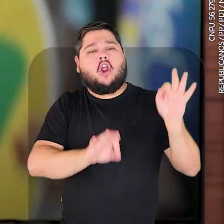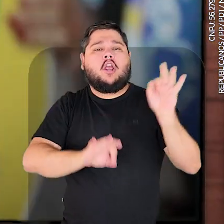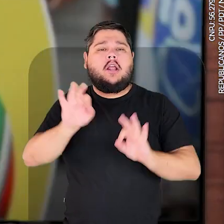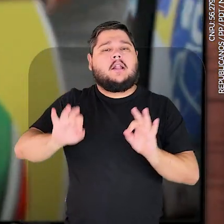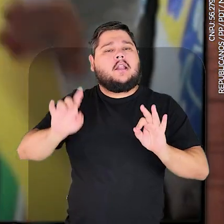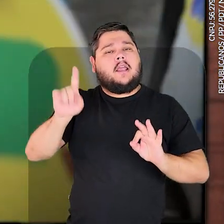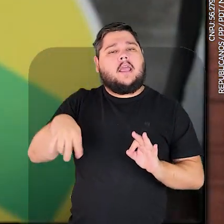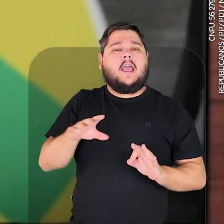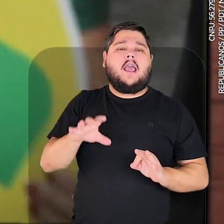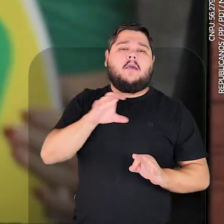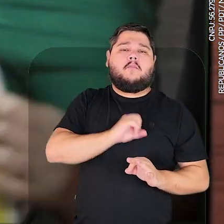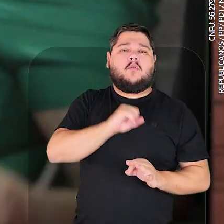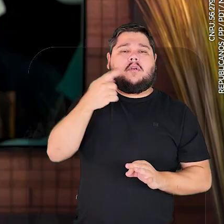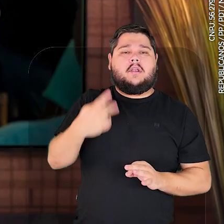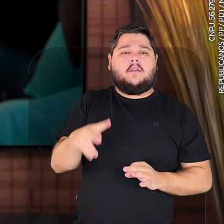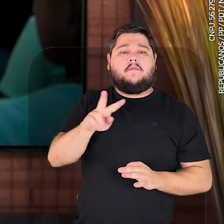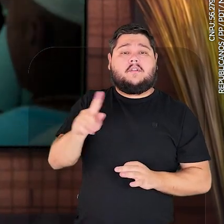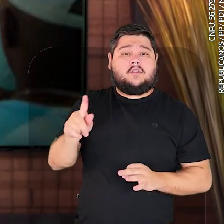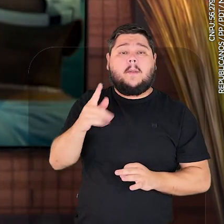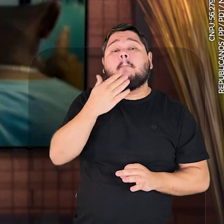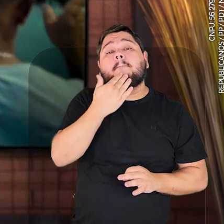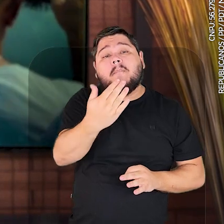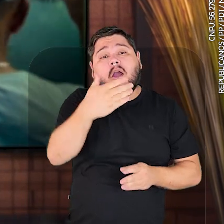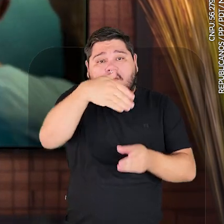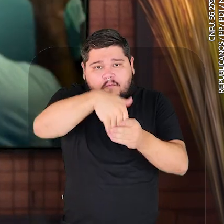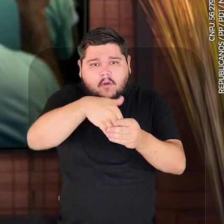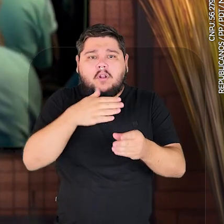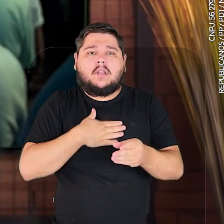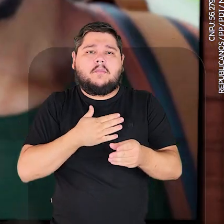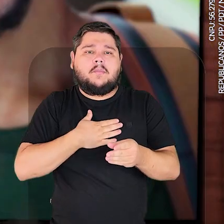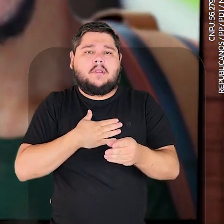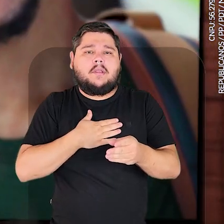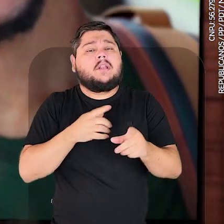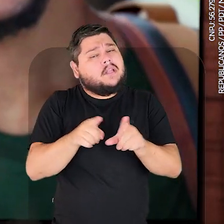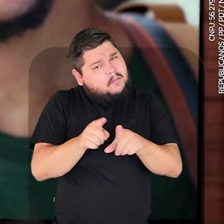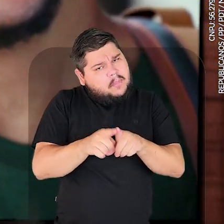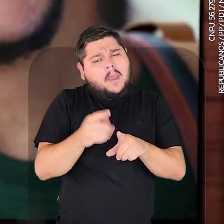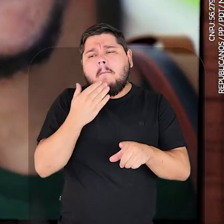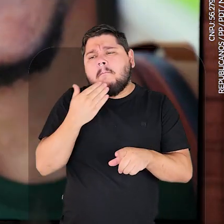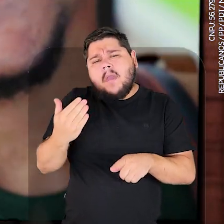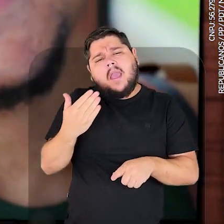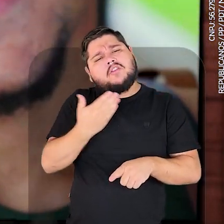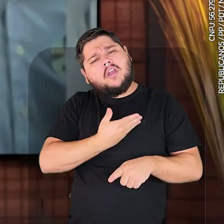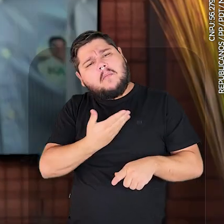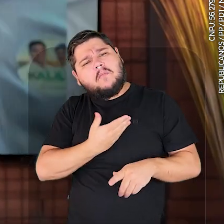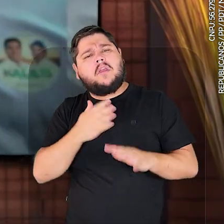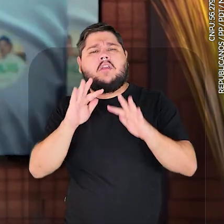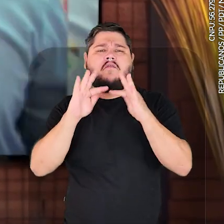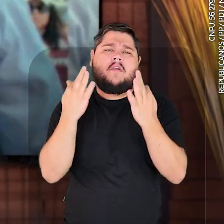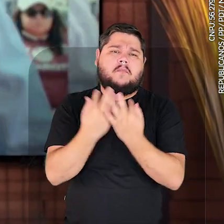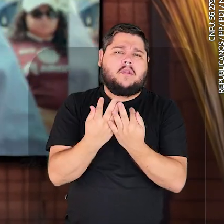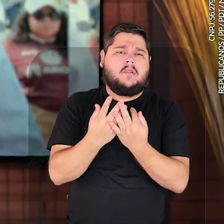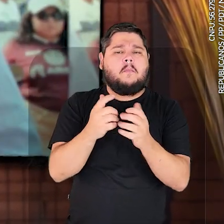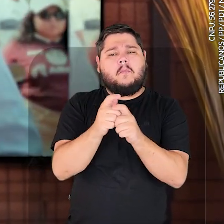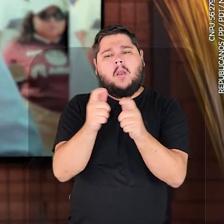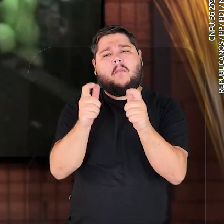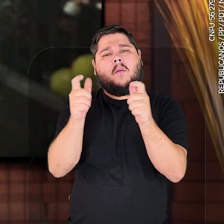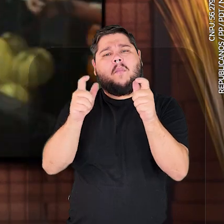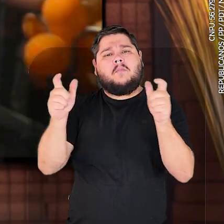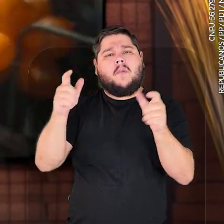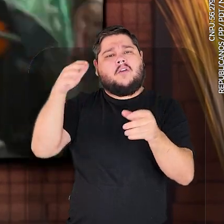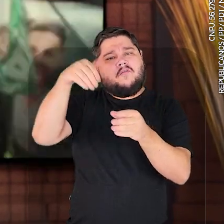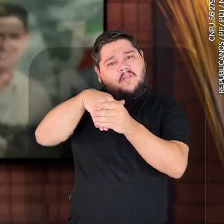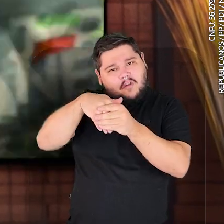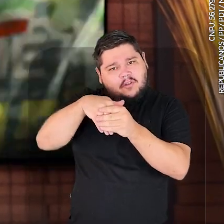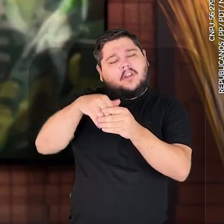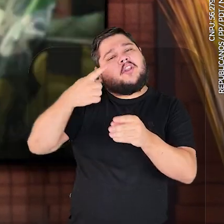alegria. E foi isso que fizemos. Uma campanha de amor por Varzé Grande. Por isso, eu peço seu voto. E peço também para pedir